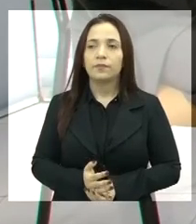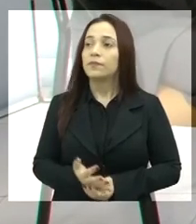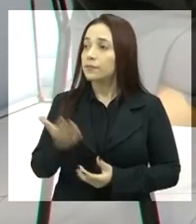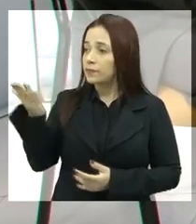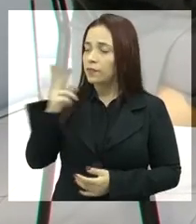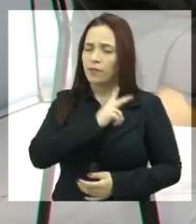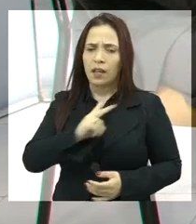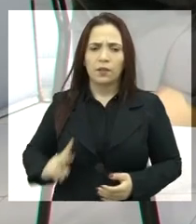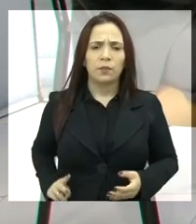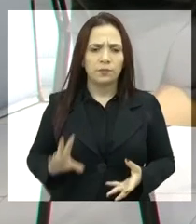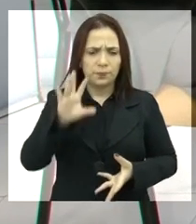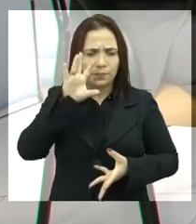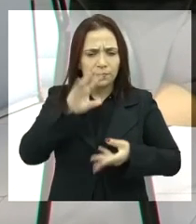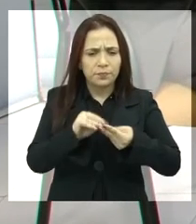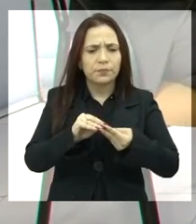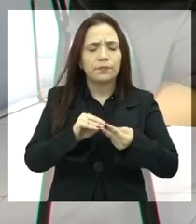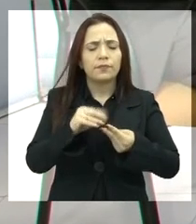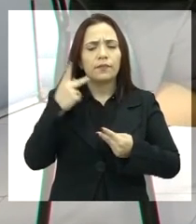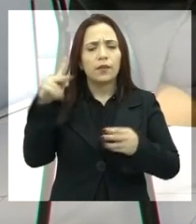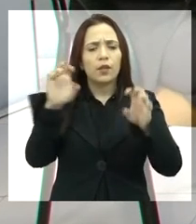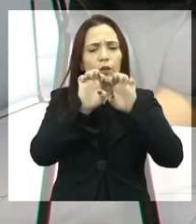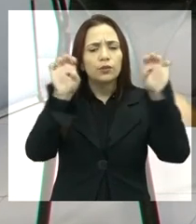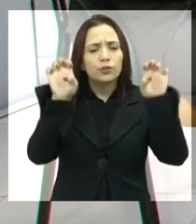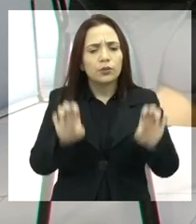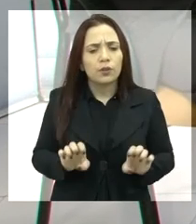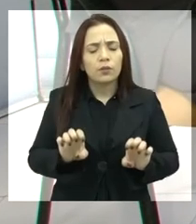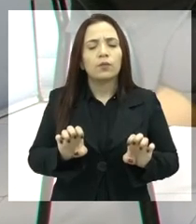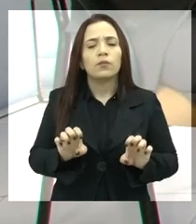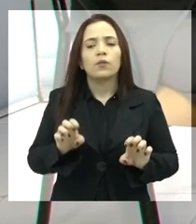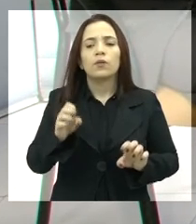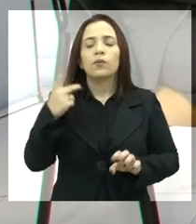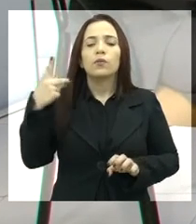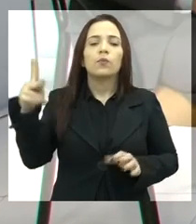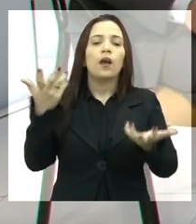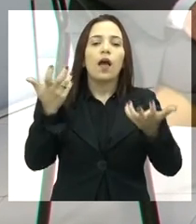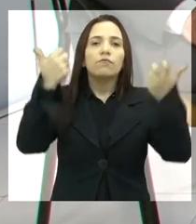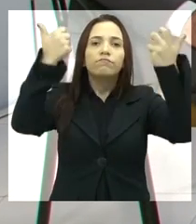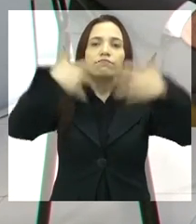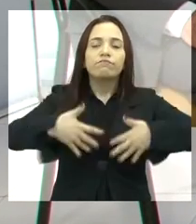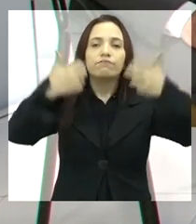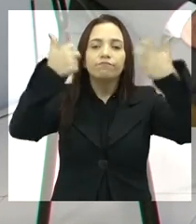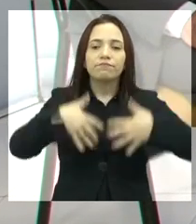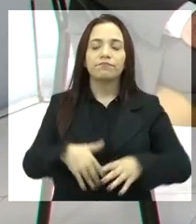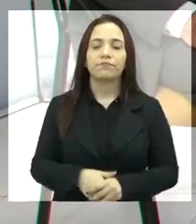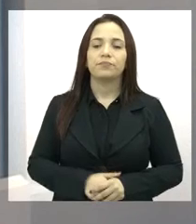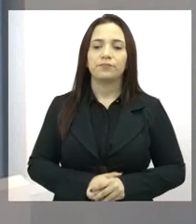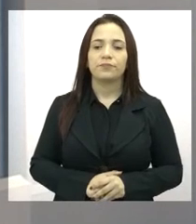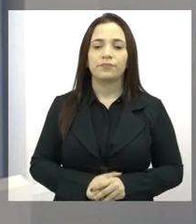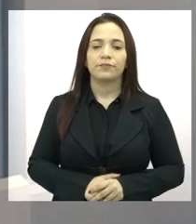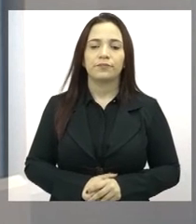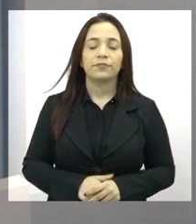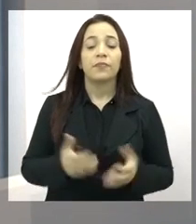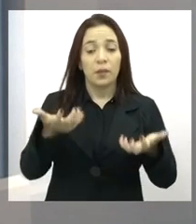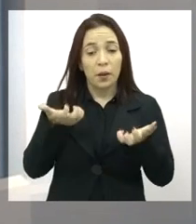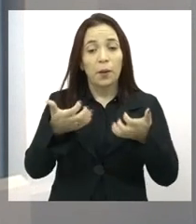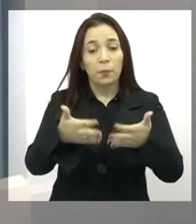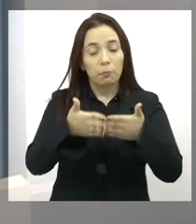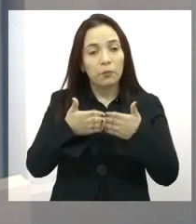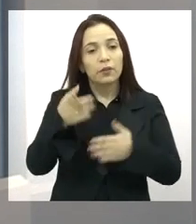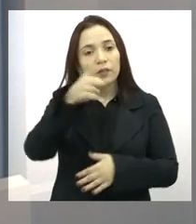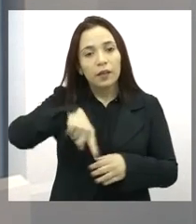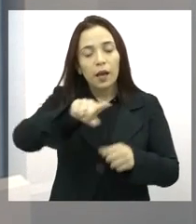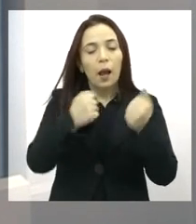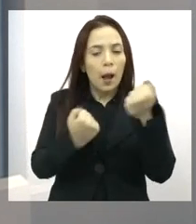concluir essa parte do seu estatuto do parto humanizado, o que a senhora gostaria de acrescentar? Eu queria pedir realmente o